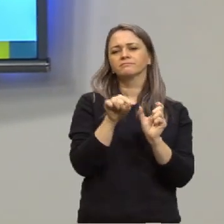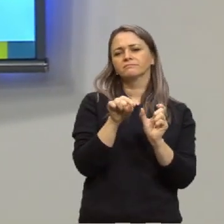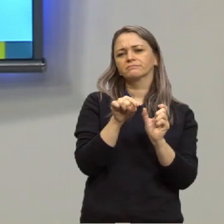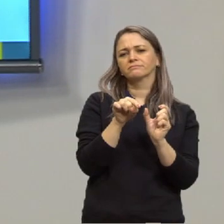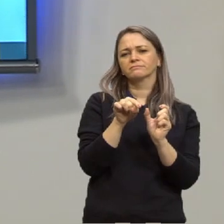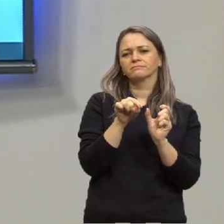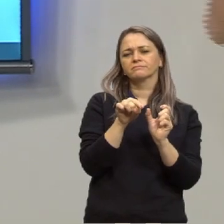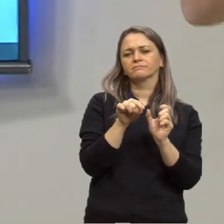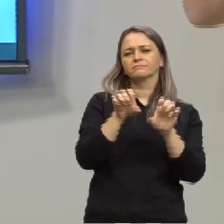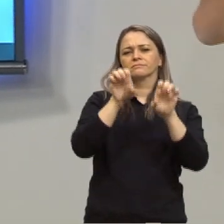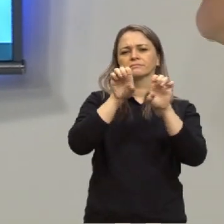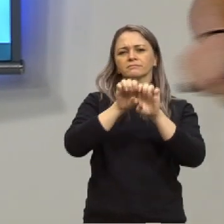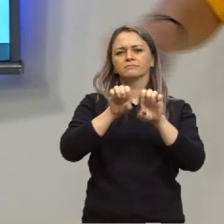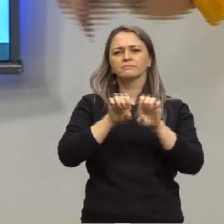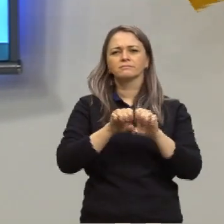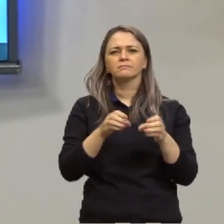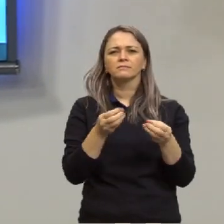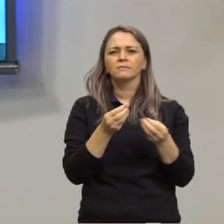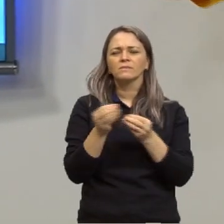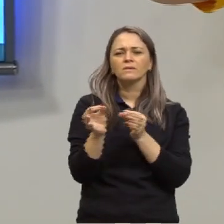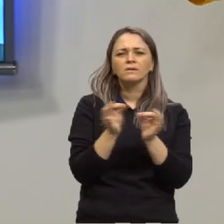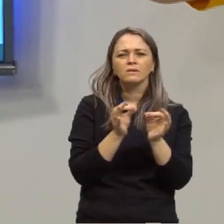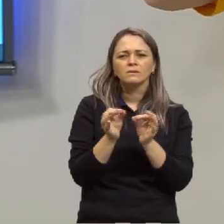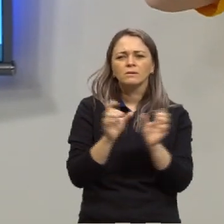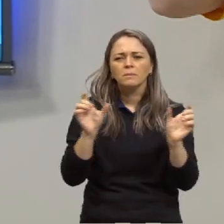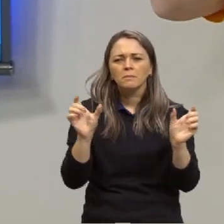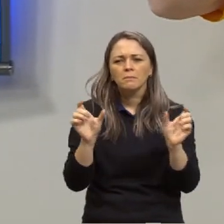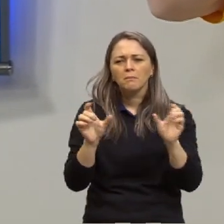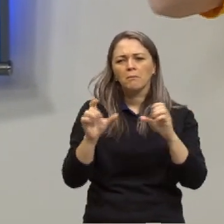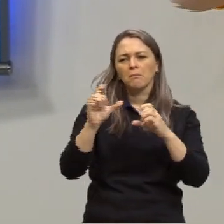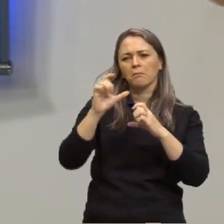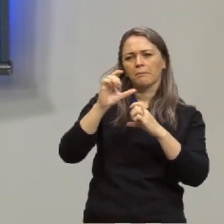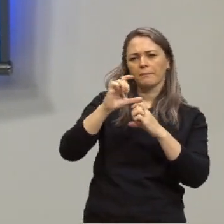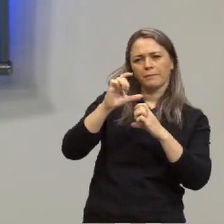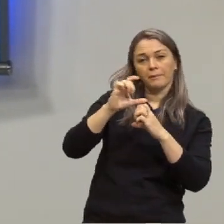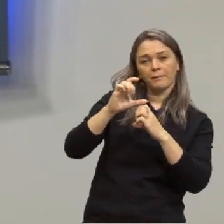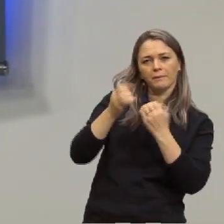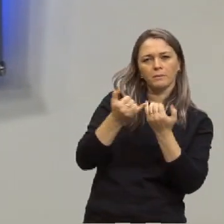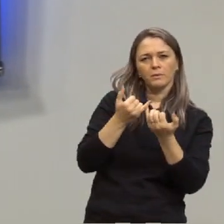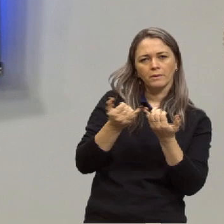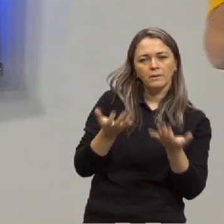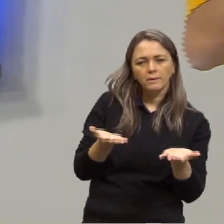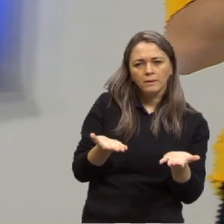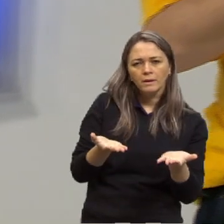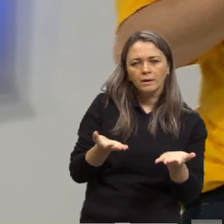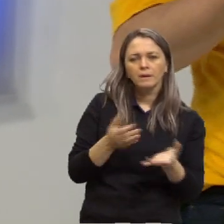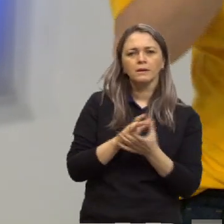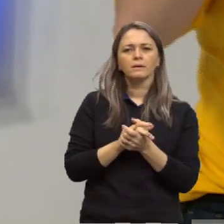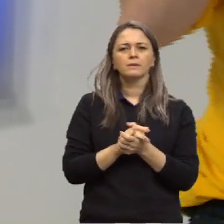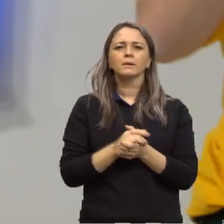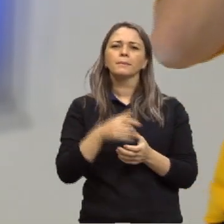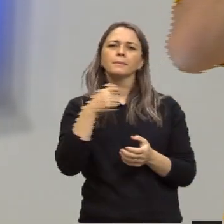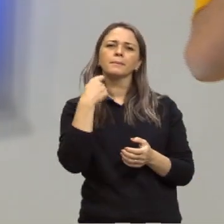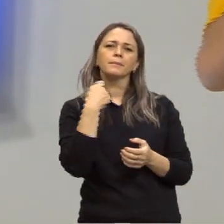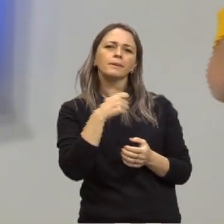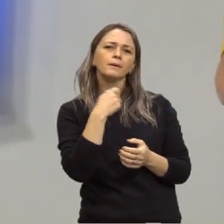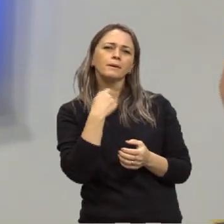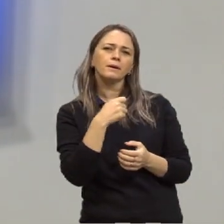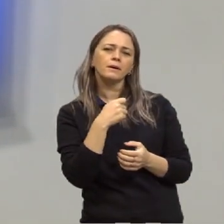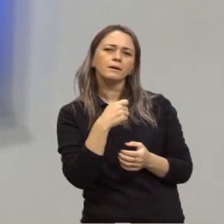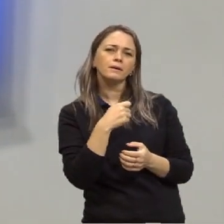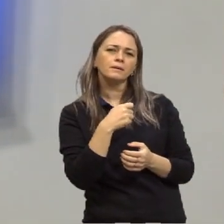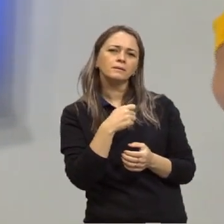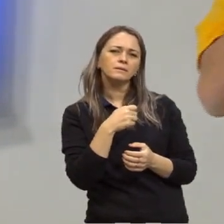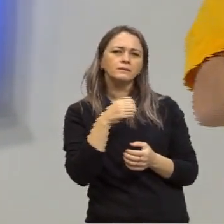que vai estruturar como é que eu organizo um parágrafo, por exemplo. E é por isso que a gente precisa passar pela